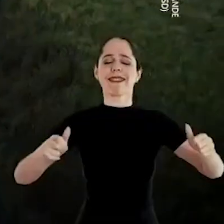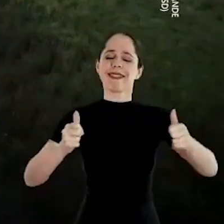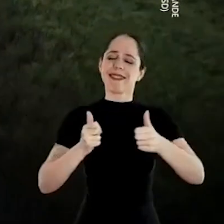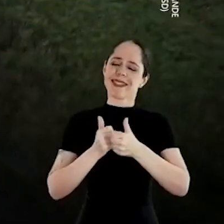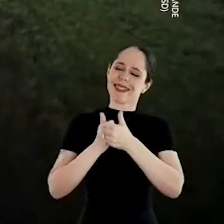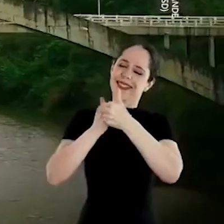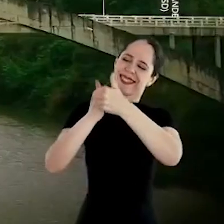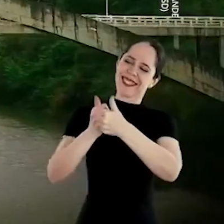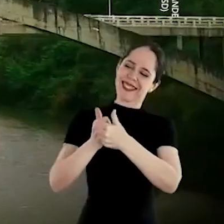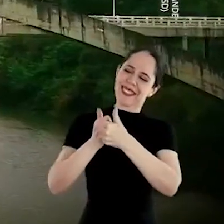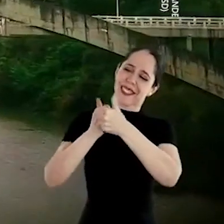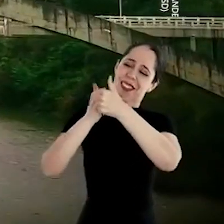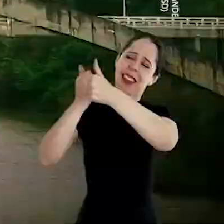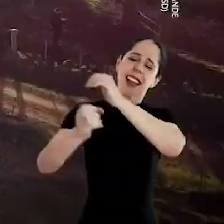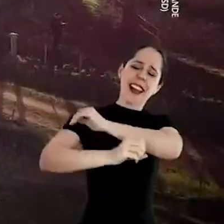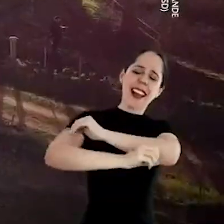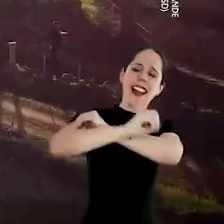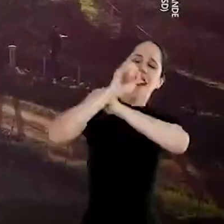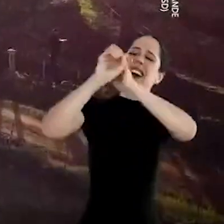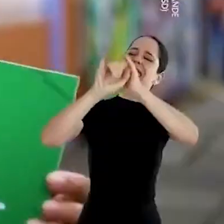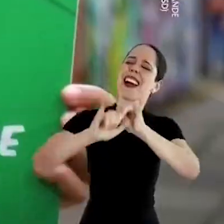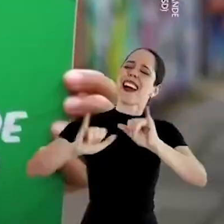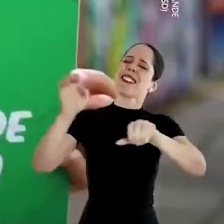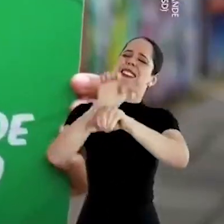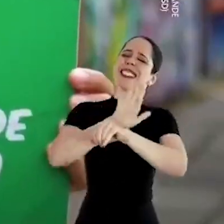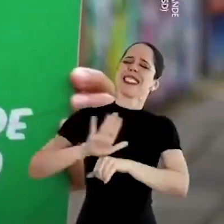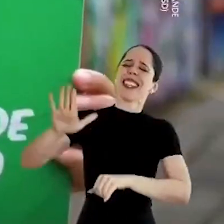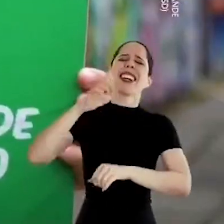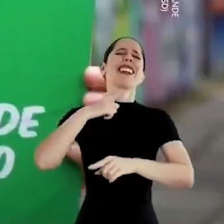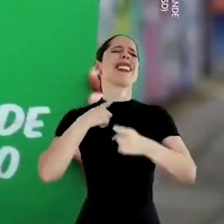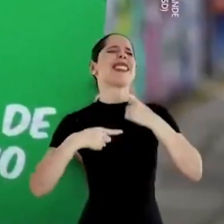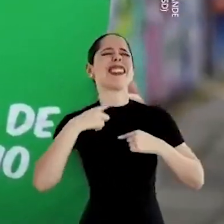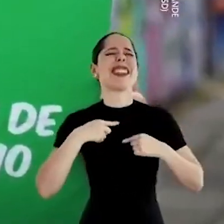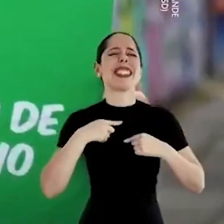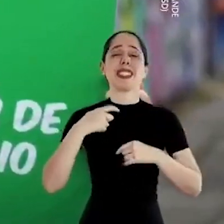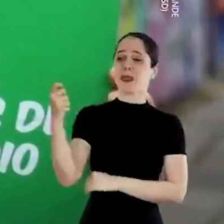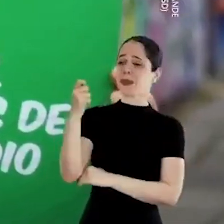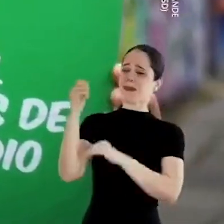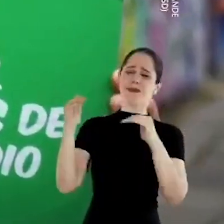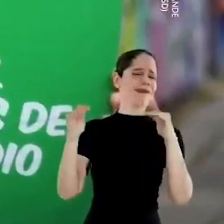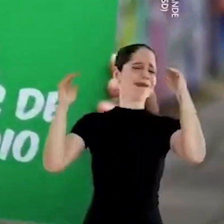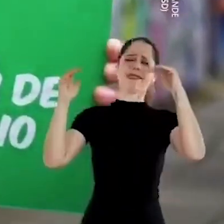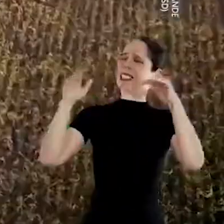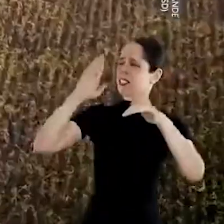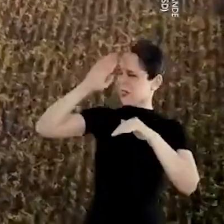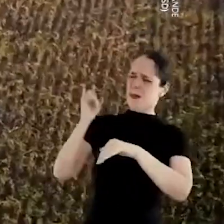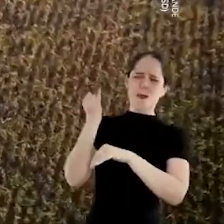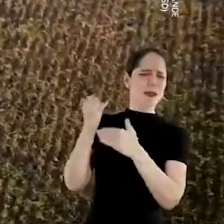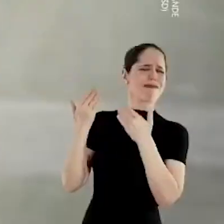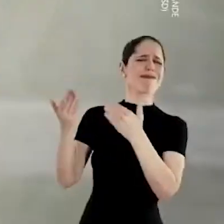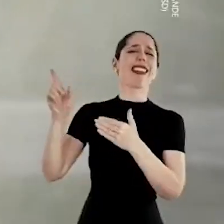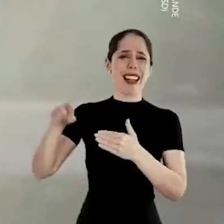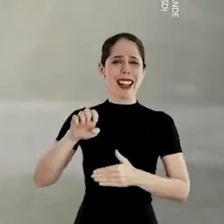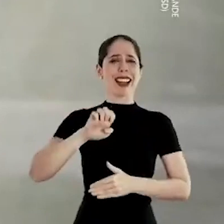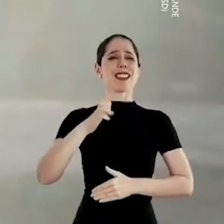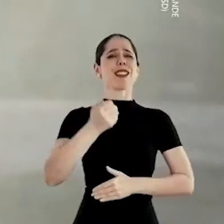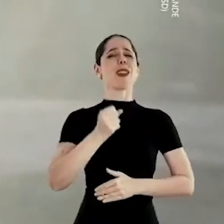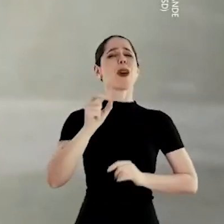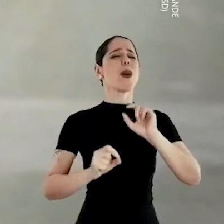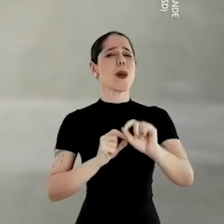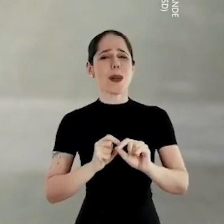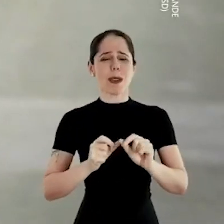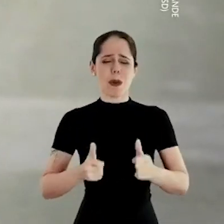Da nossa aurora precursora, a voz do nosso estado O Rio Grande fala mais alto,